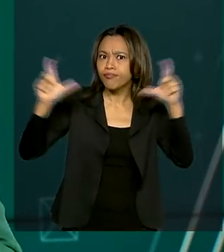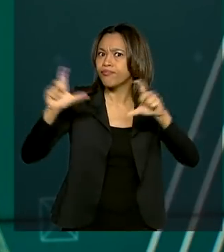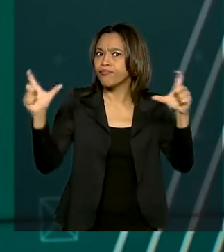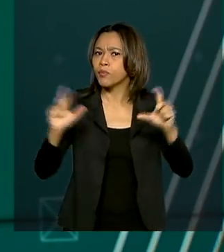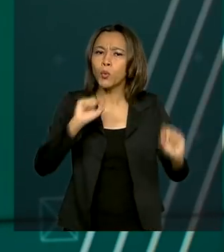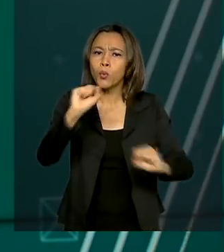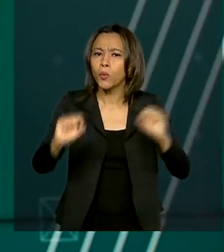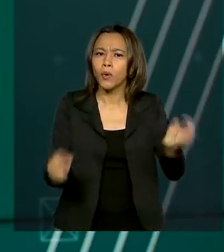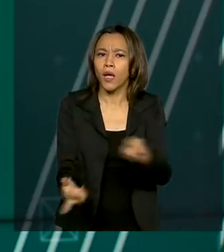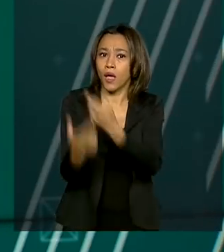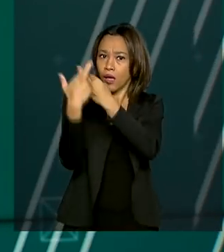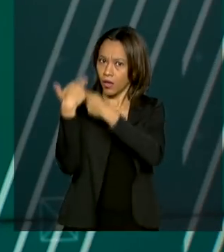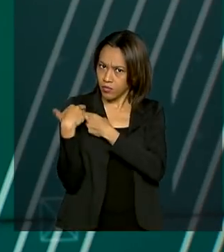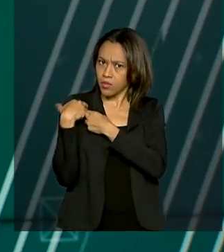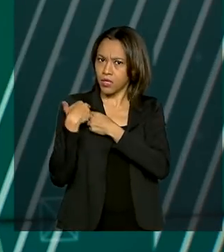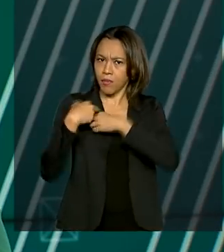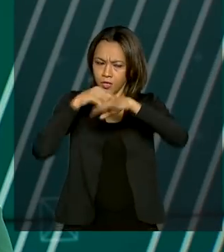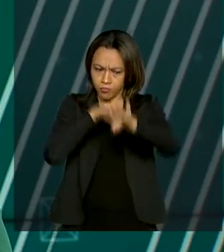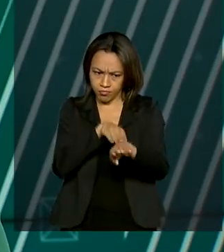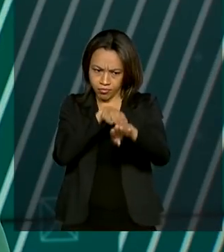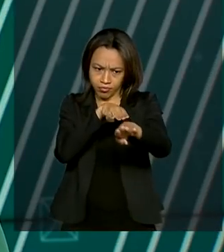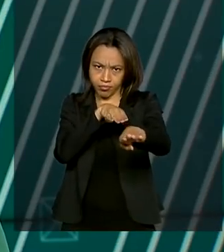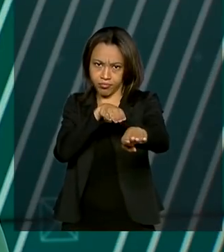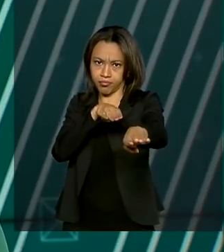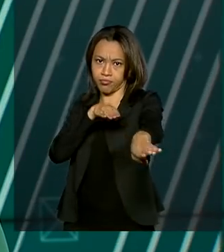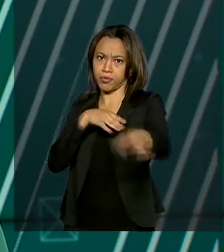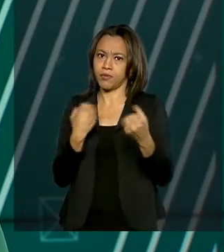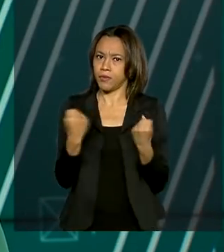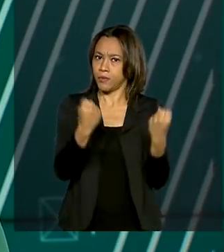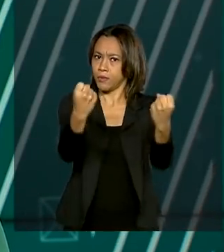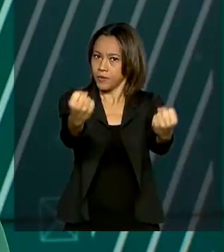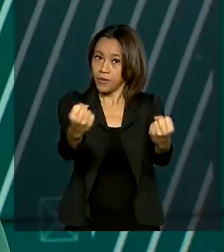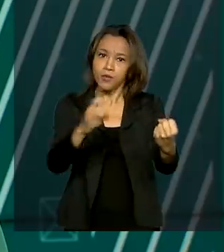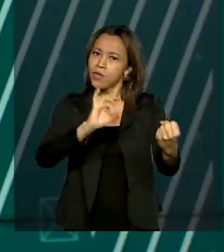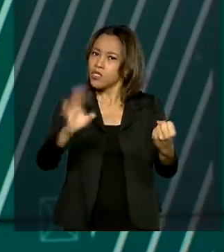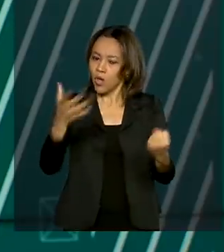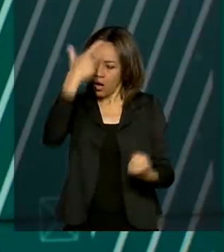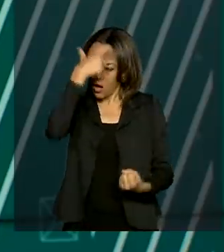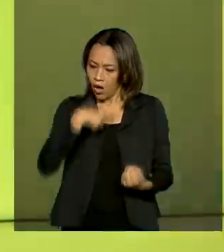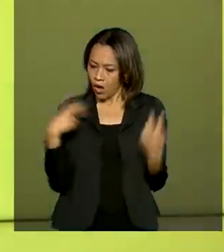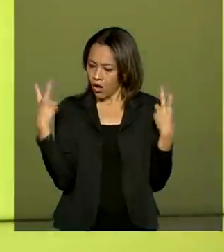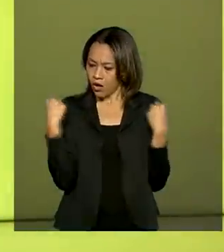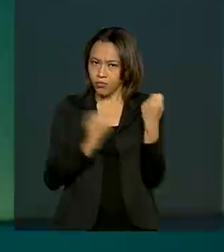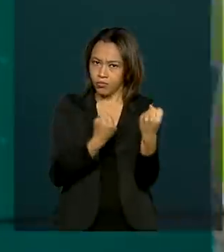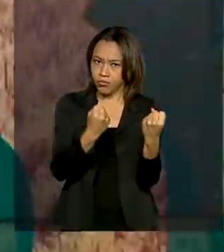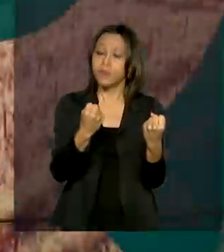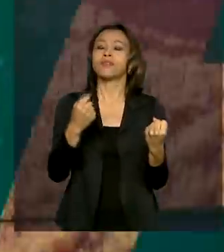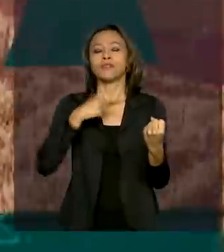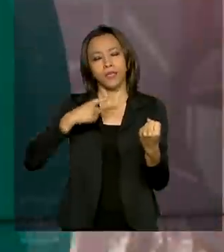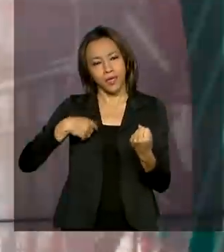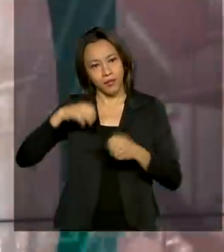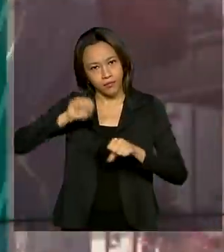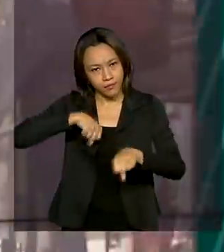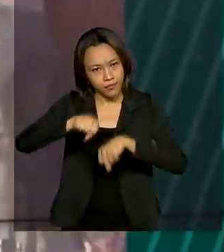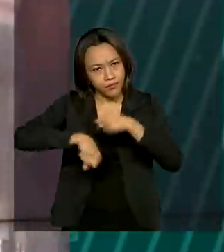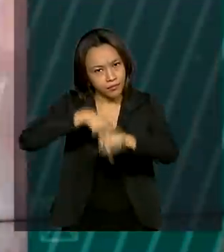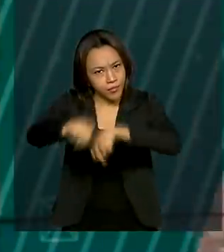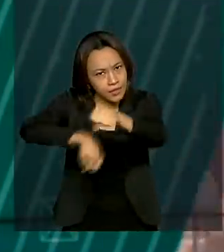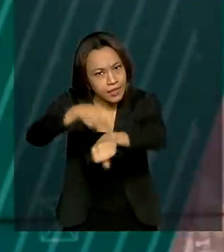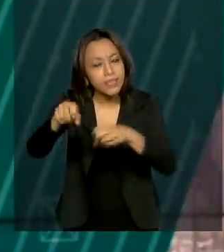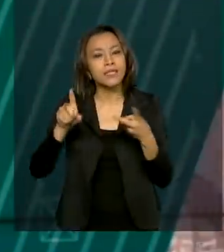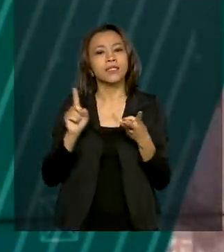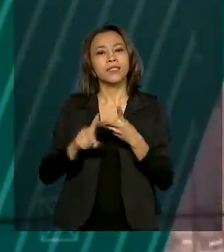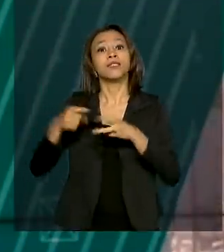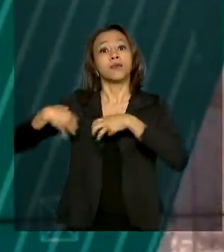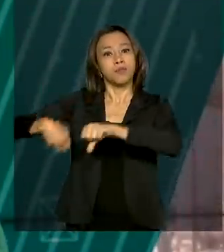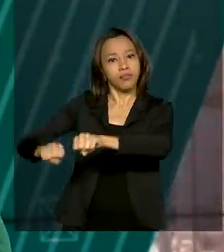responsabilidade no trânsito. E essa conscientização não passa só pelo motorista, envolve também ciclistas e pedestres. Esse é